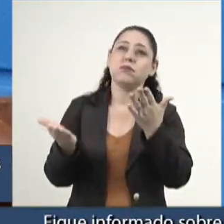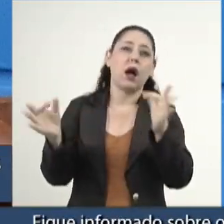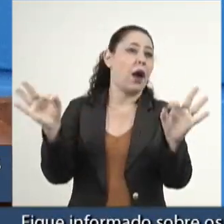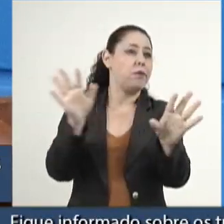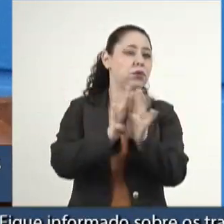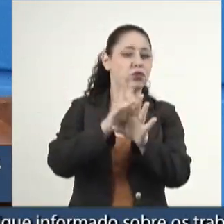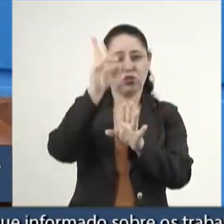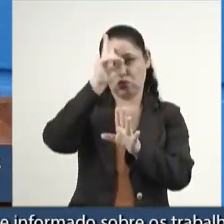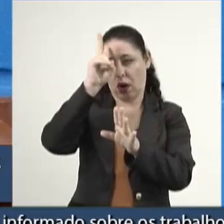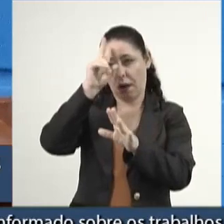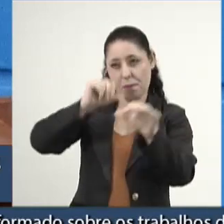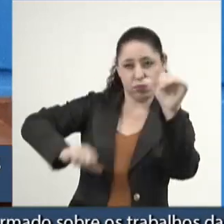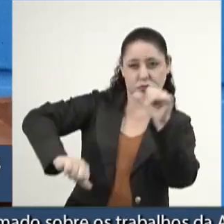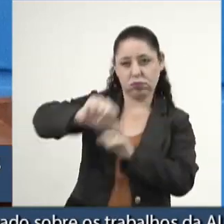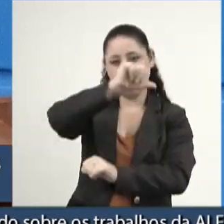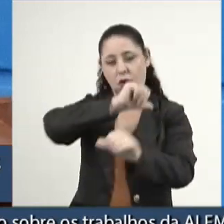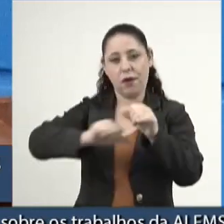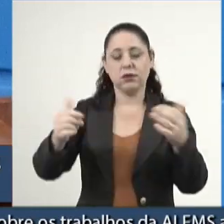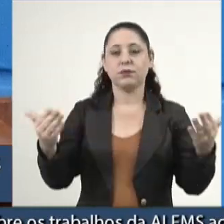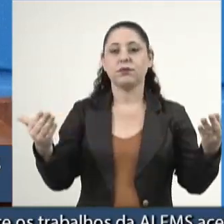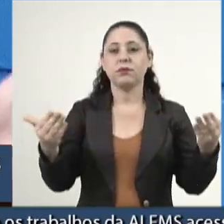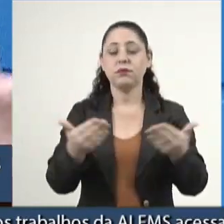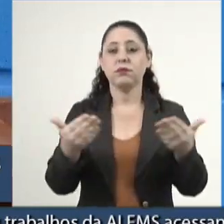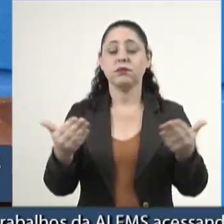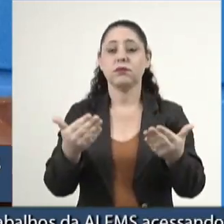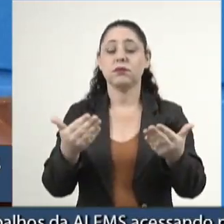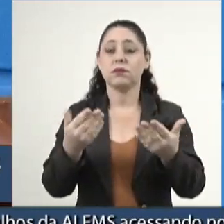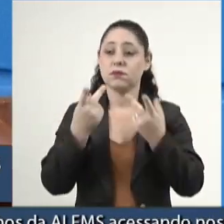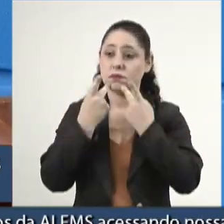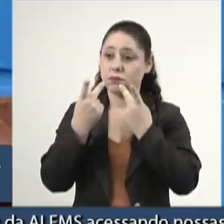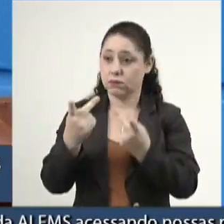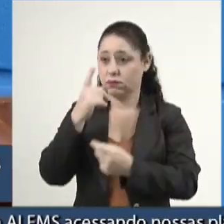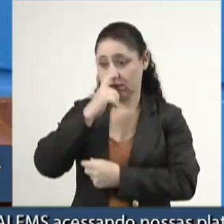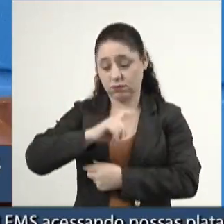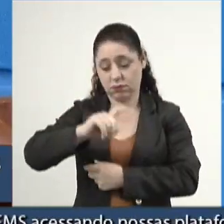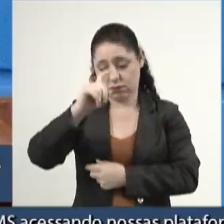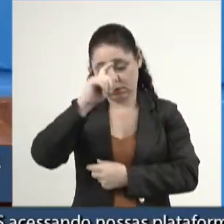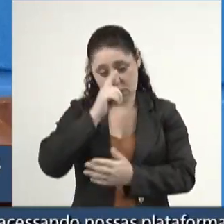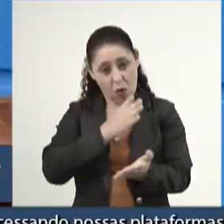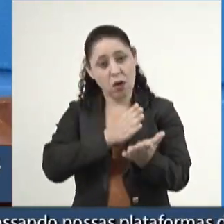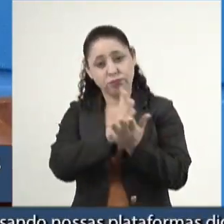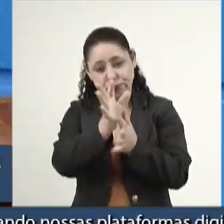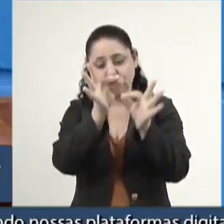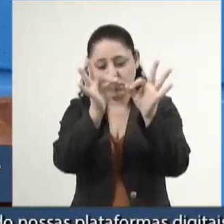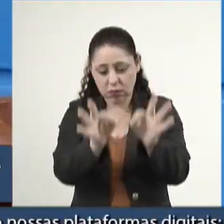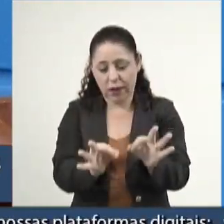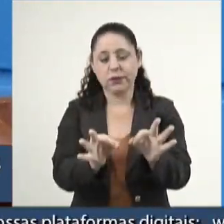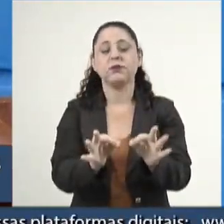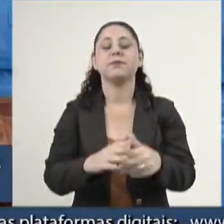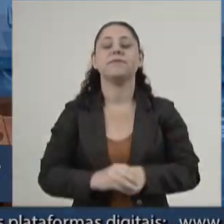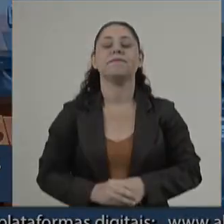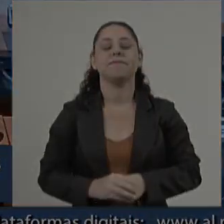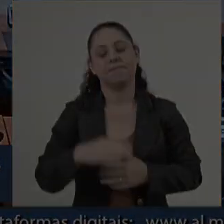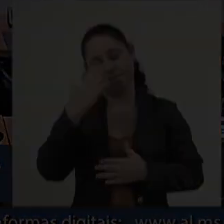história do Brasil e hoje nós estamos, como diz meu companheiro Zeca, no rumo certo. Obrigado. Obrigado. Obrigado. Obrigado.